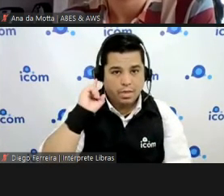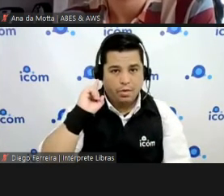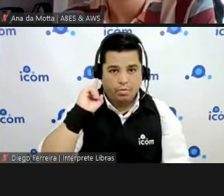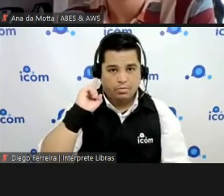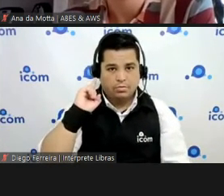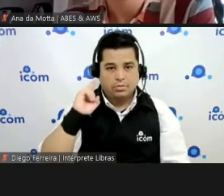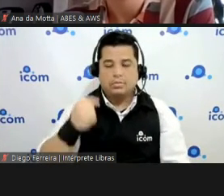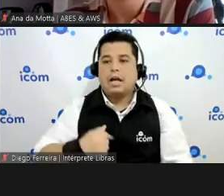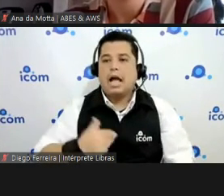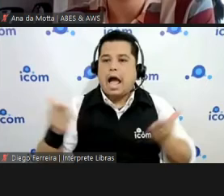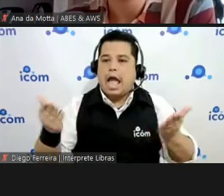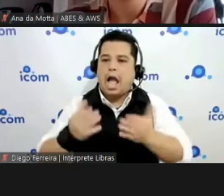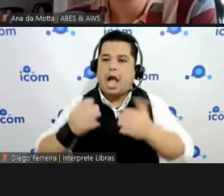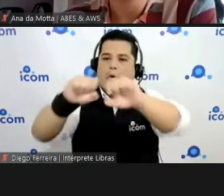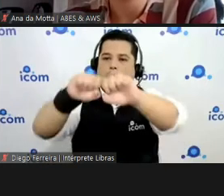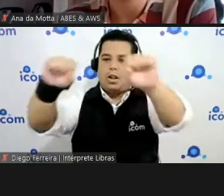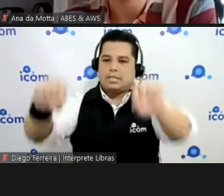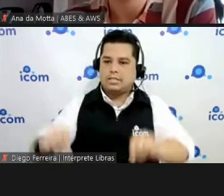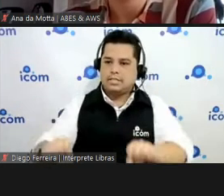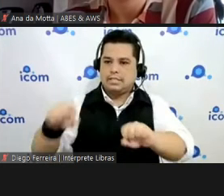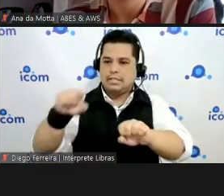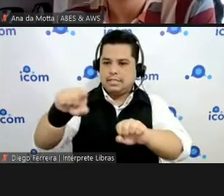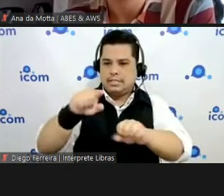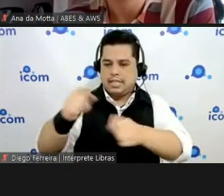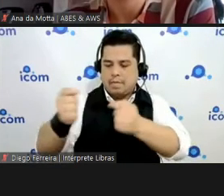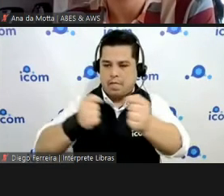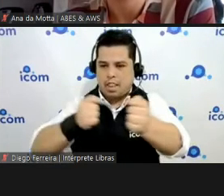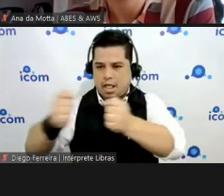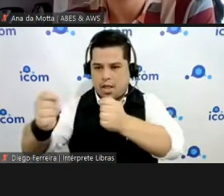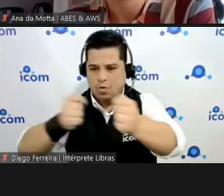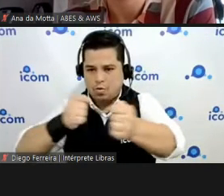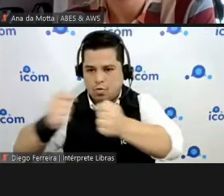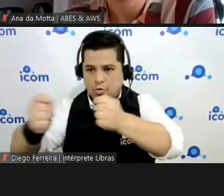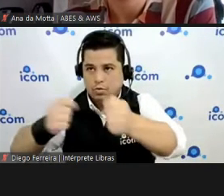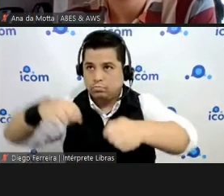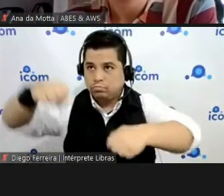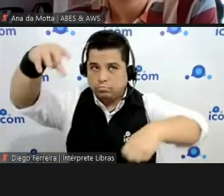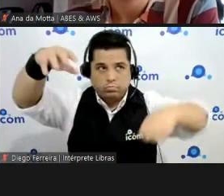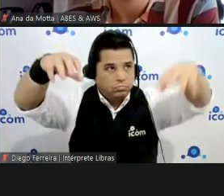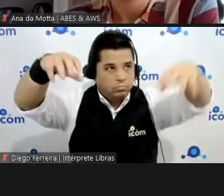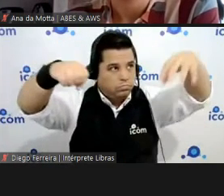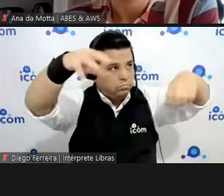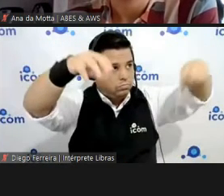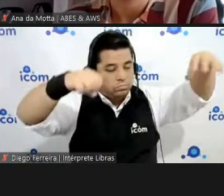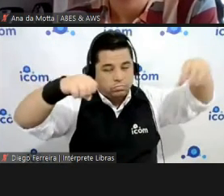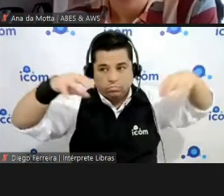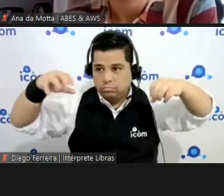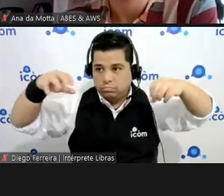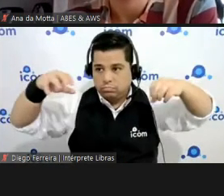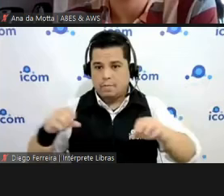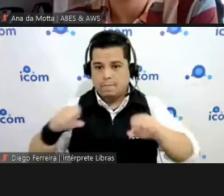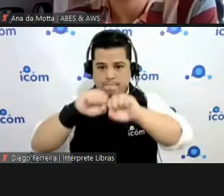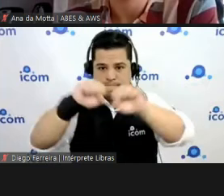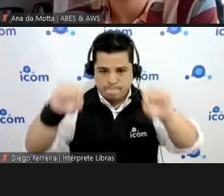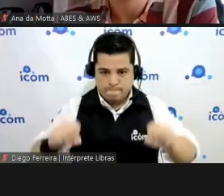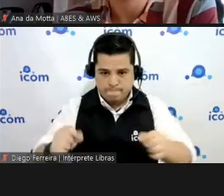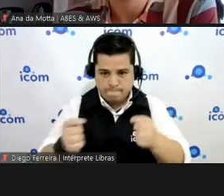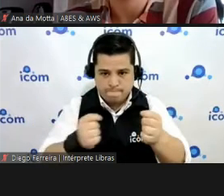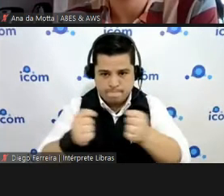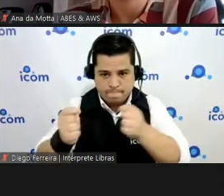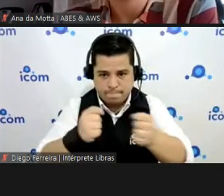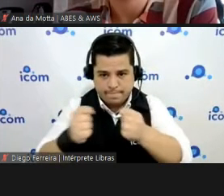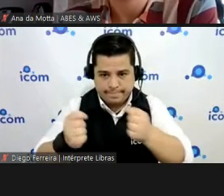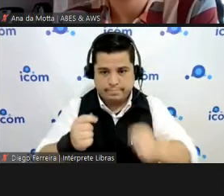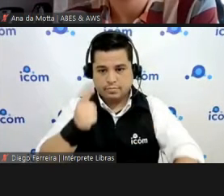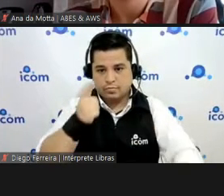nós olha o que tem essa sustentabilidade aí Rodolfo inclusive na questão da iluminação eu trouxe pra cá a minha solução e com isso você